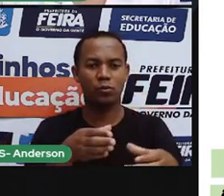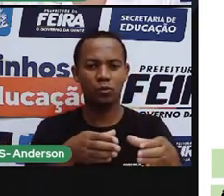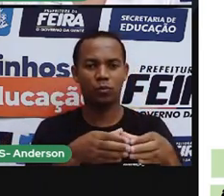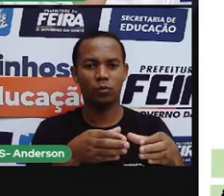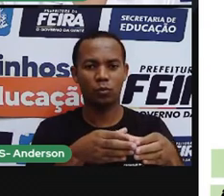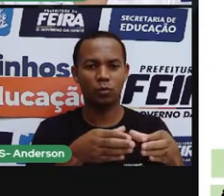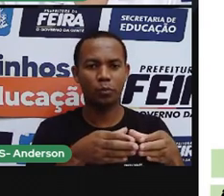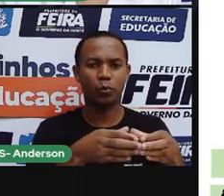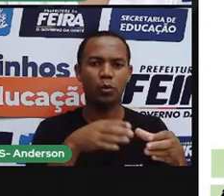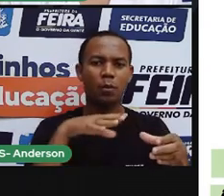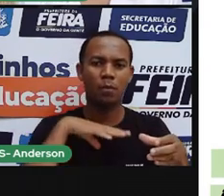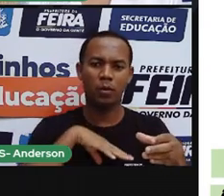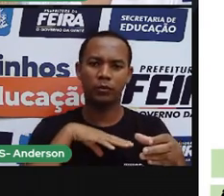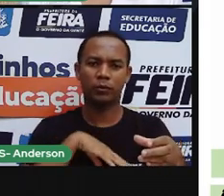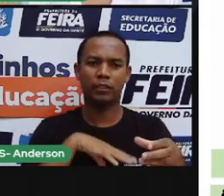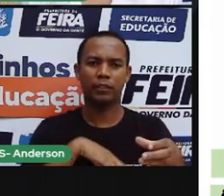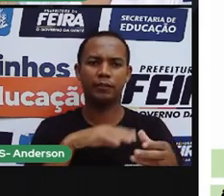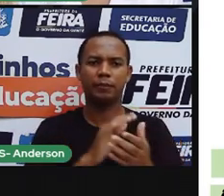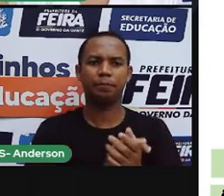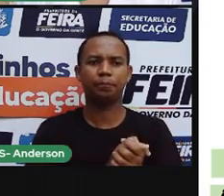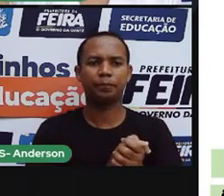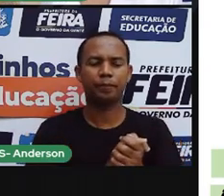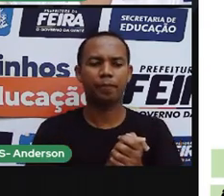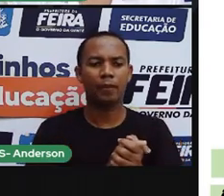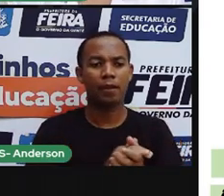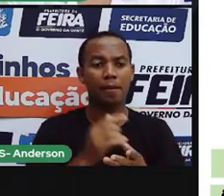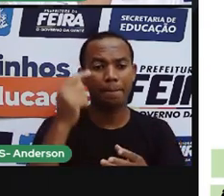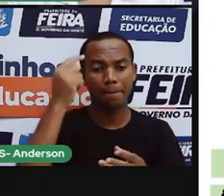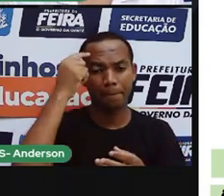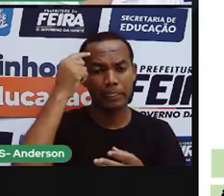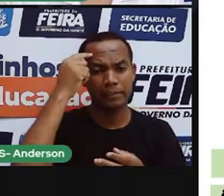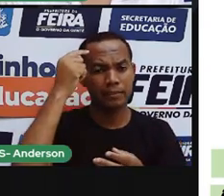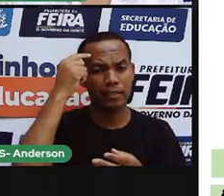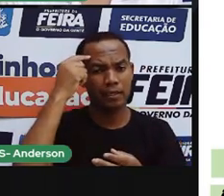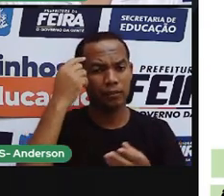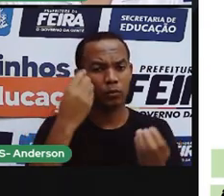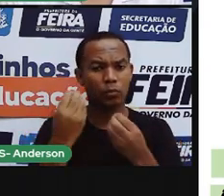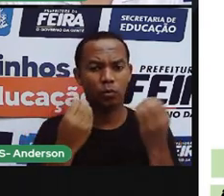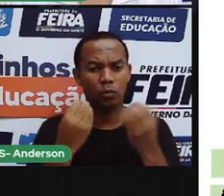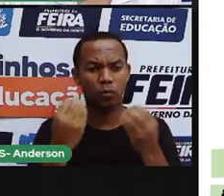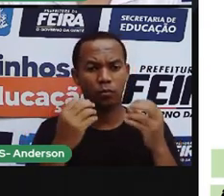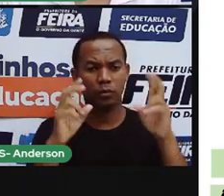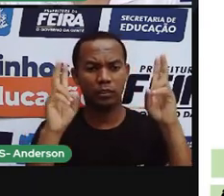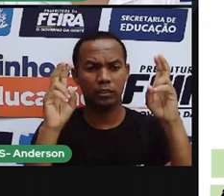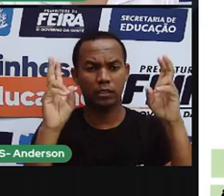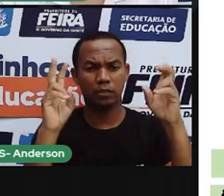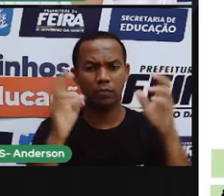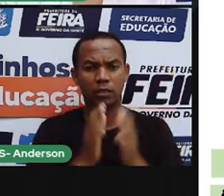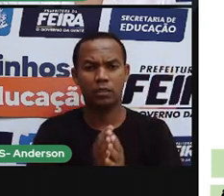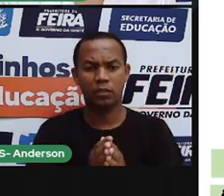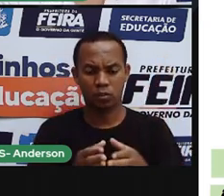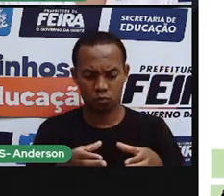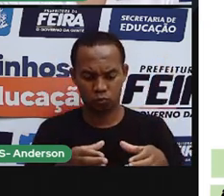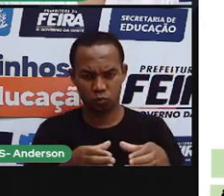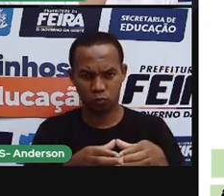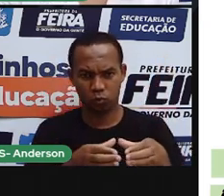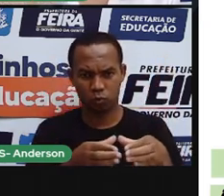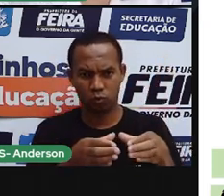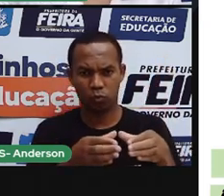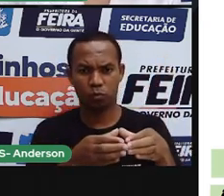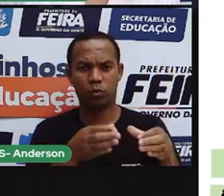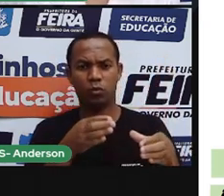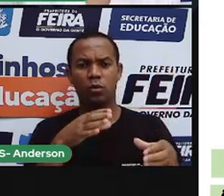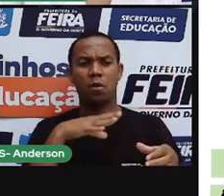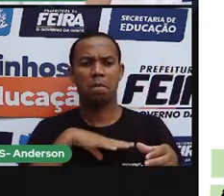reflexão para vocês, né? Vocês vão começar, ó, a pensar sobre o assunto. Essa chegada dos portugueses, a prova está falando com vocês,